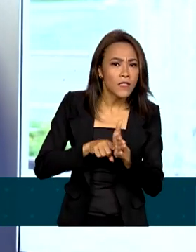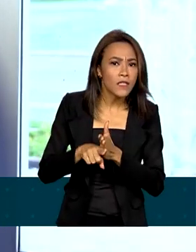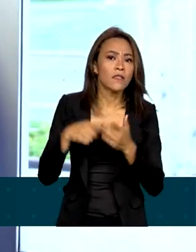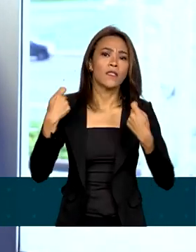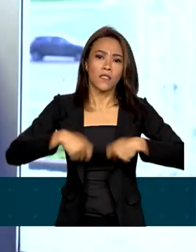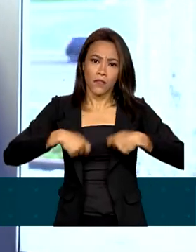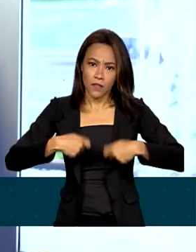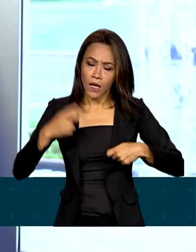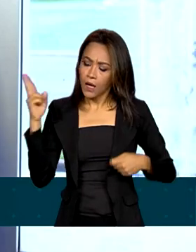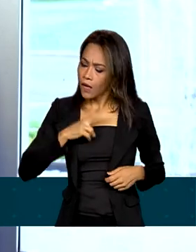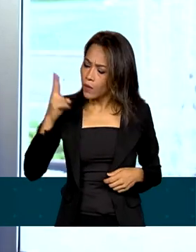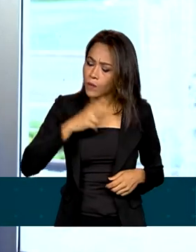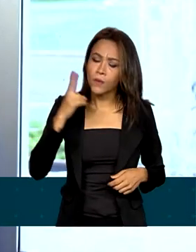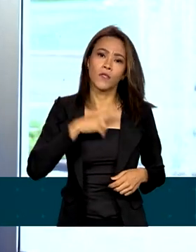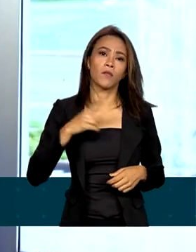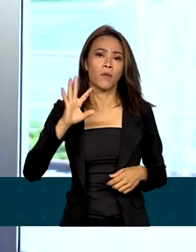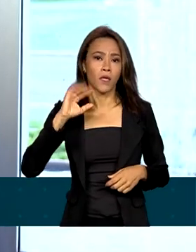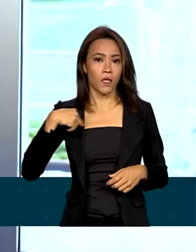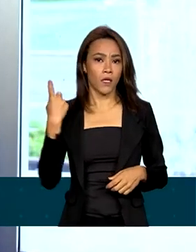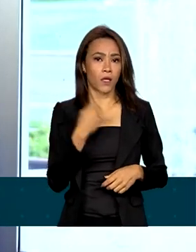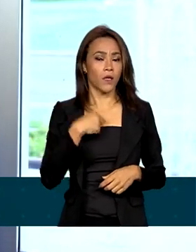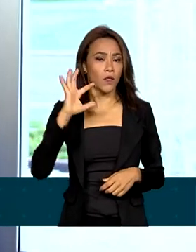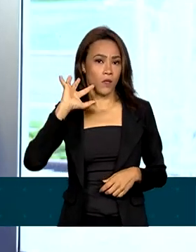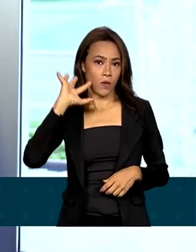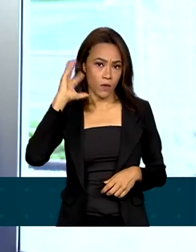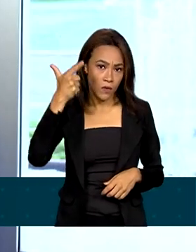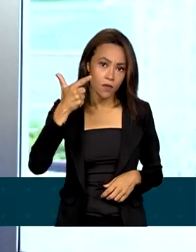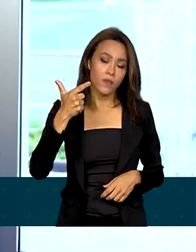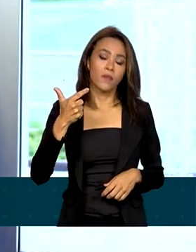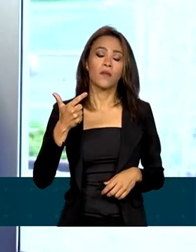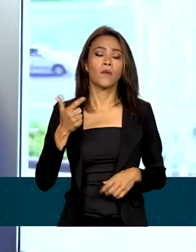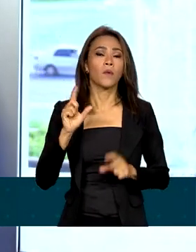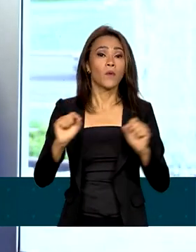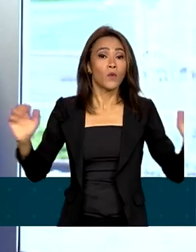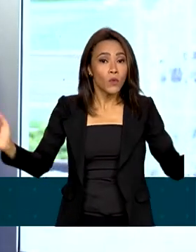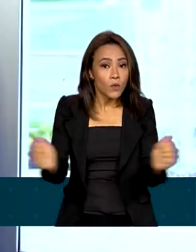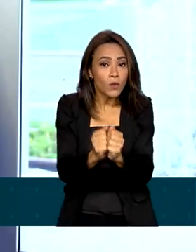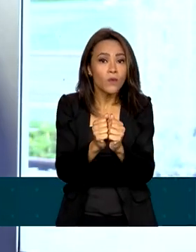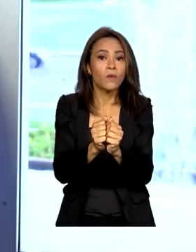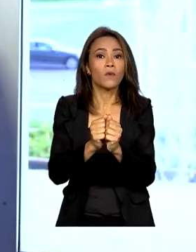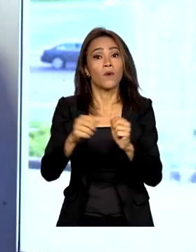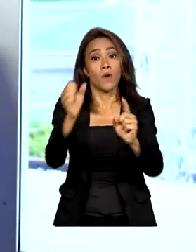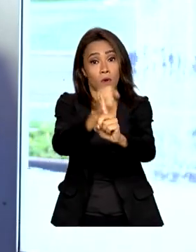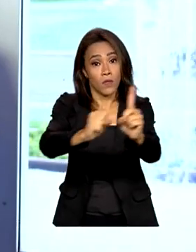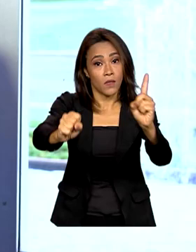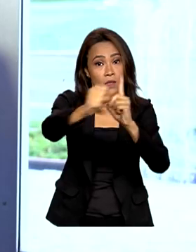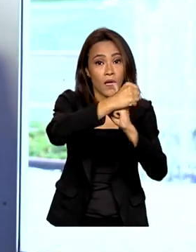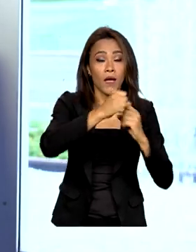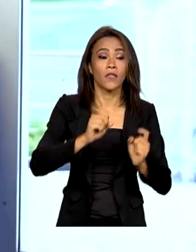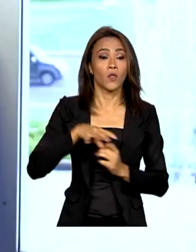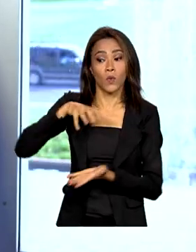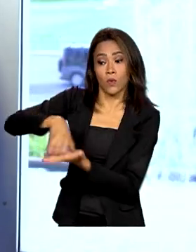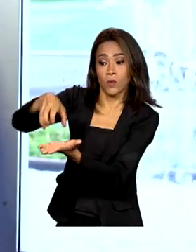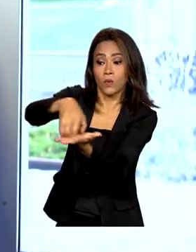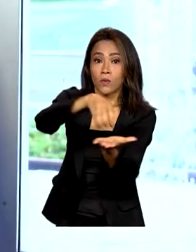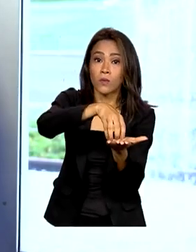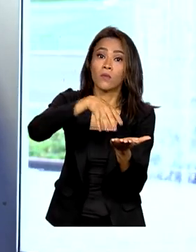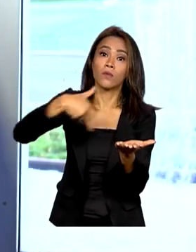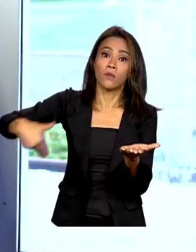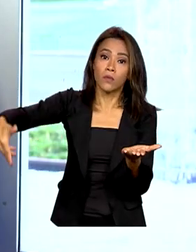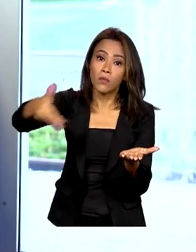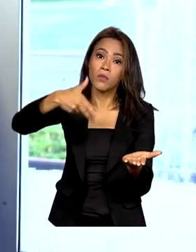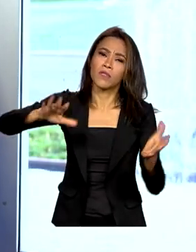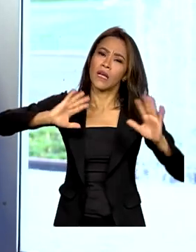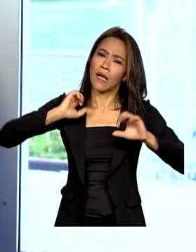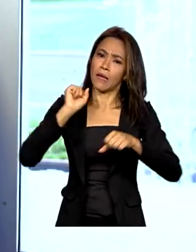feitas de forma rápida para que a gente possa, em conjunto, da sociedade civil, das entidades de classe, frear essa